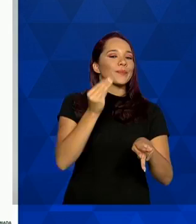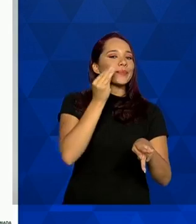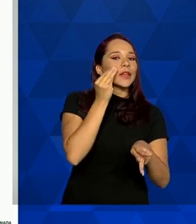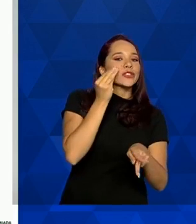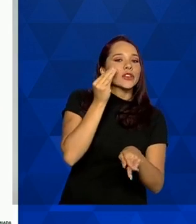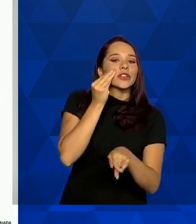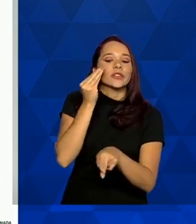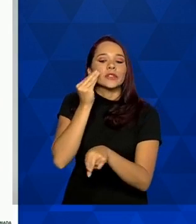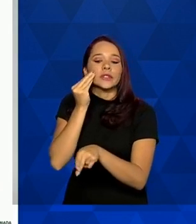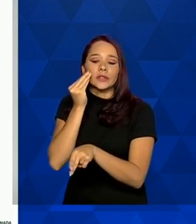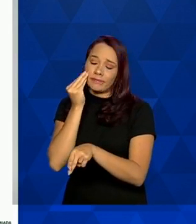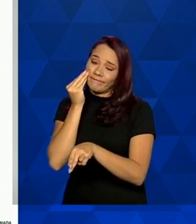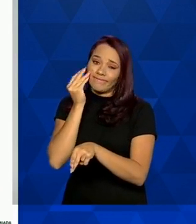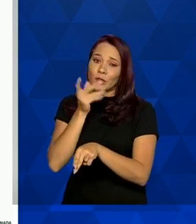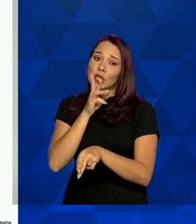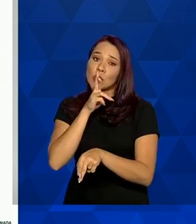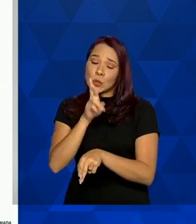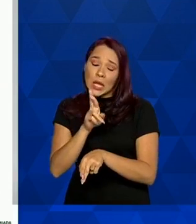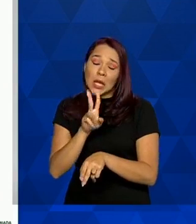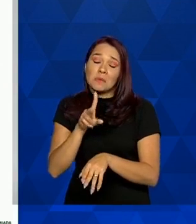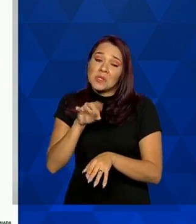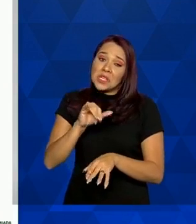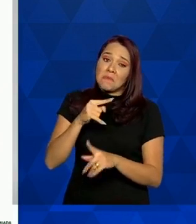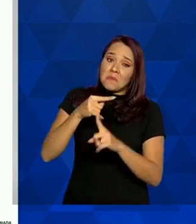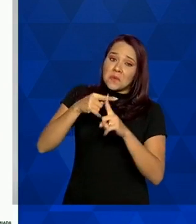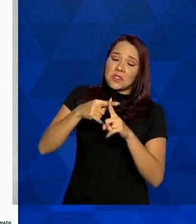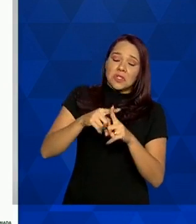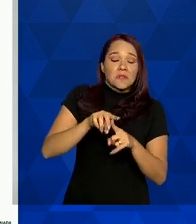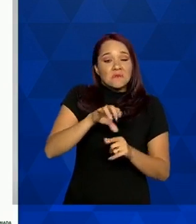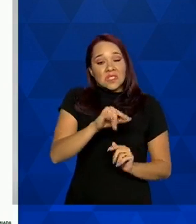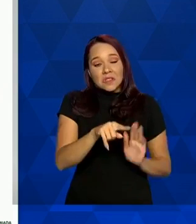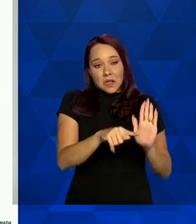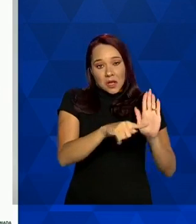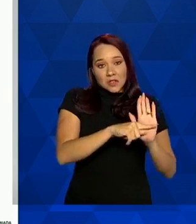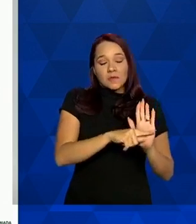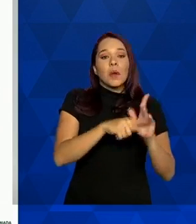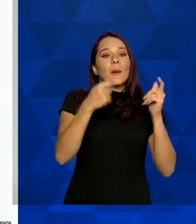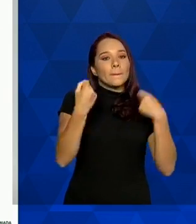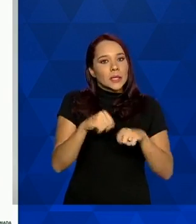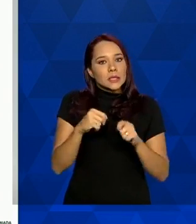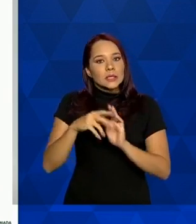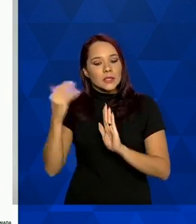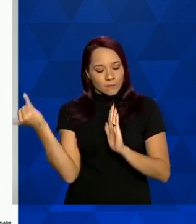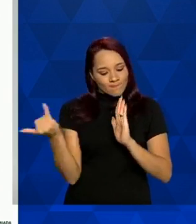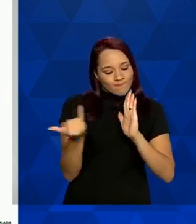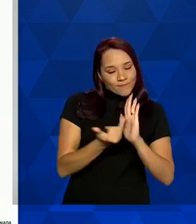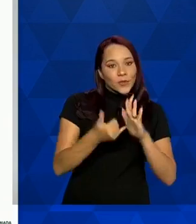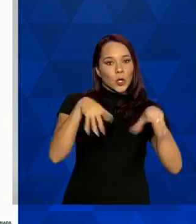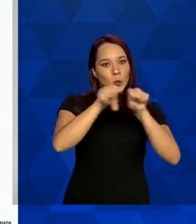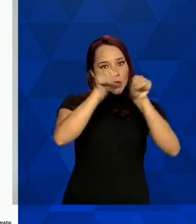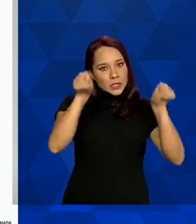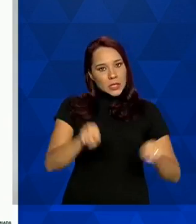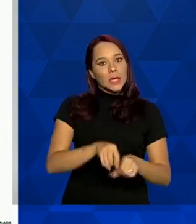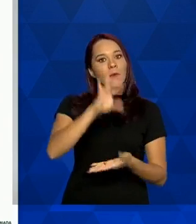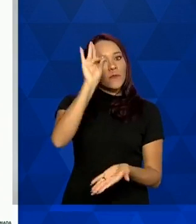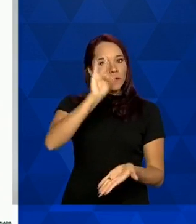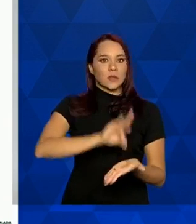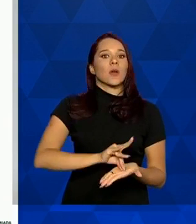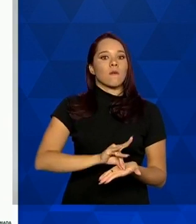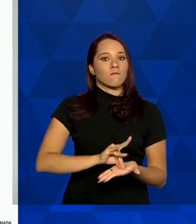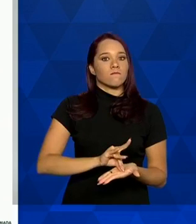esse resultado tanto se positivo quanto negativo precisa ser registrado nos sistemas oficiais